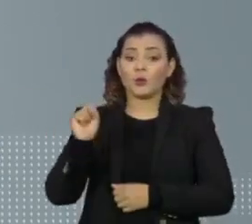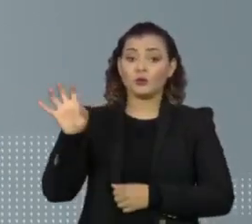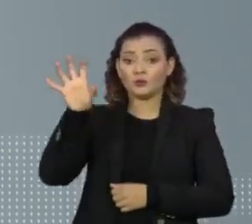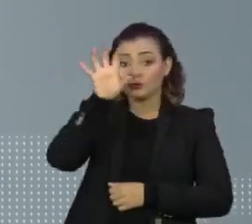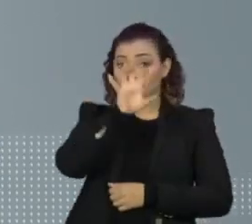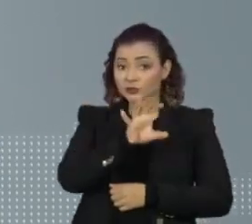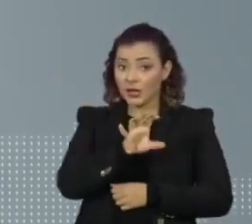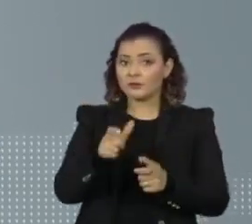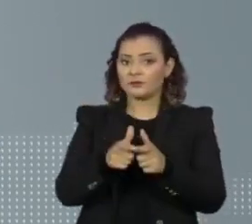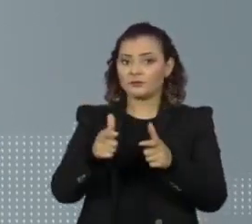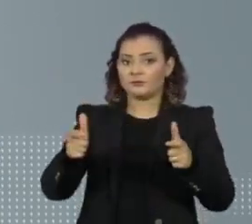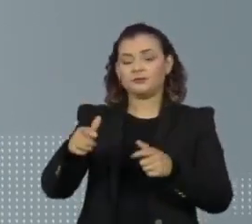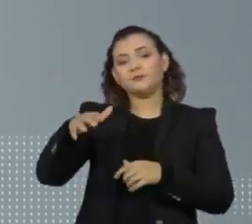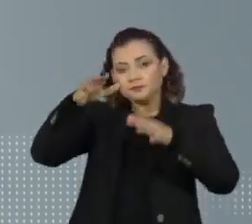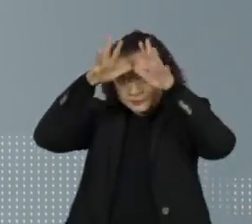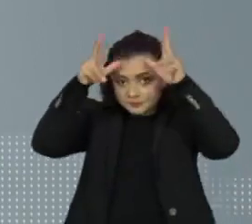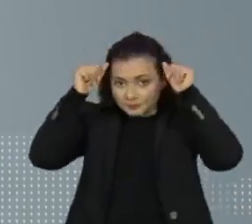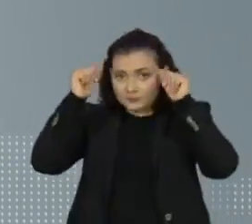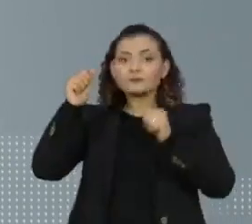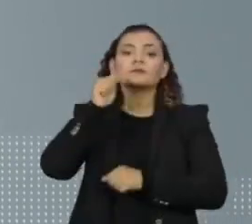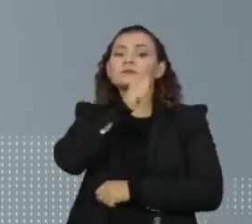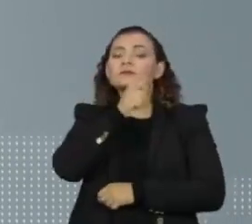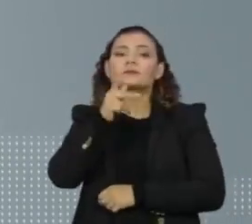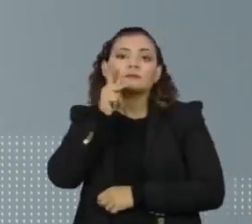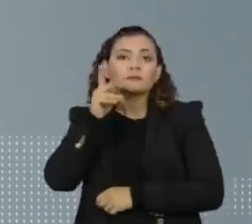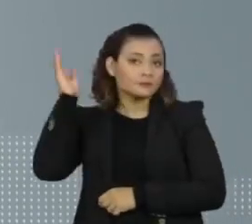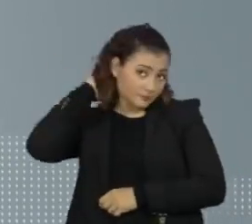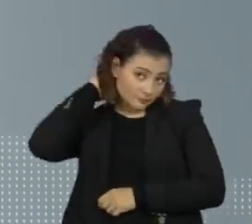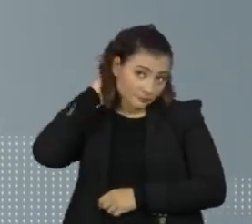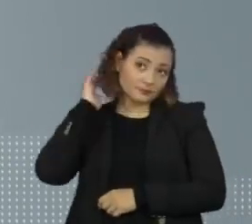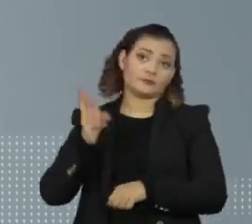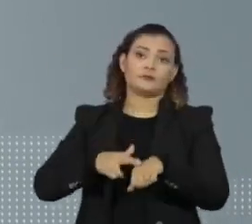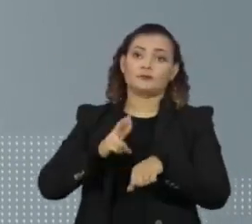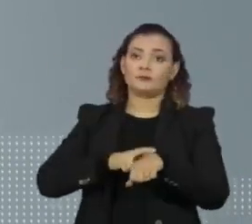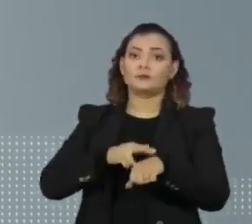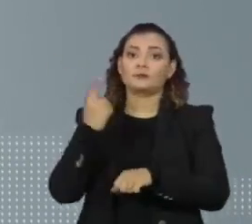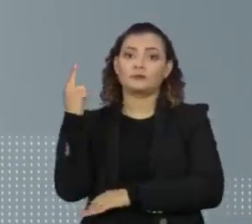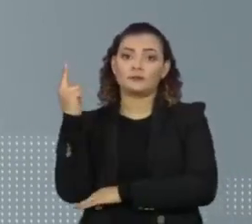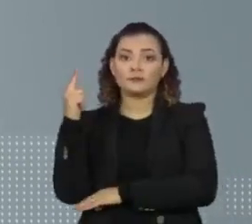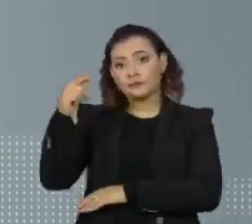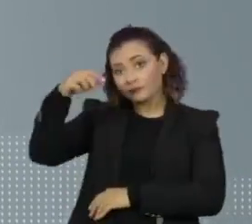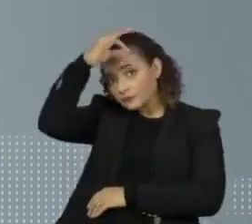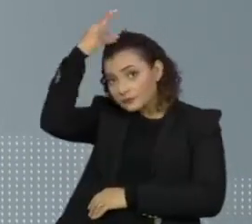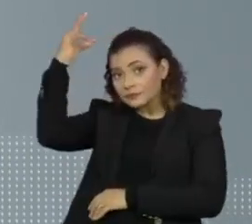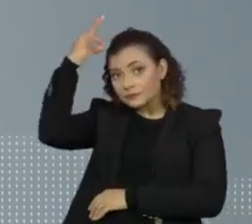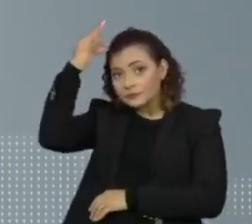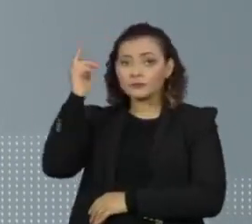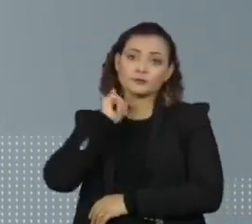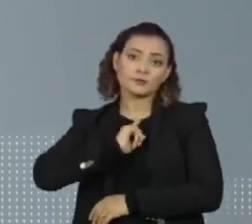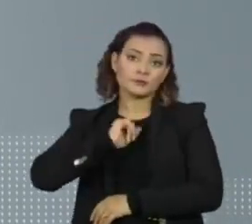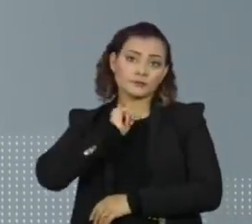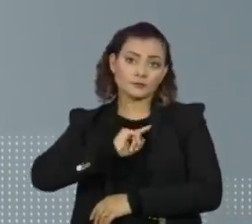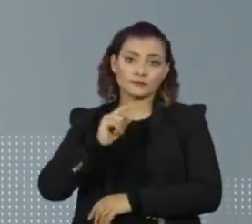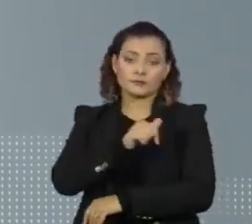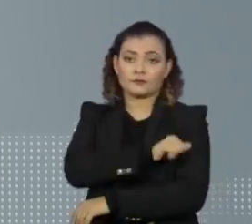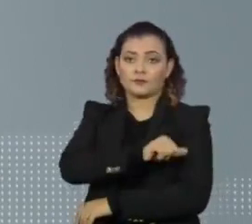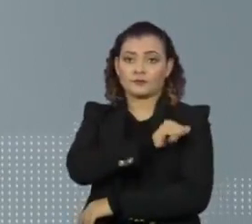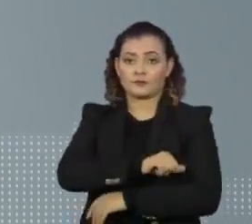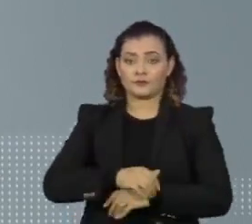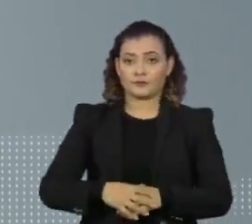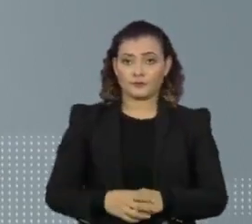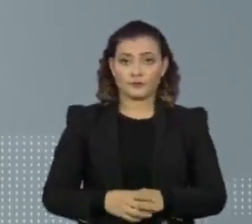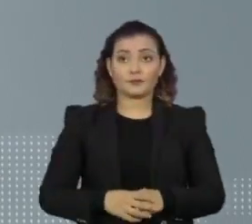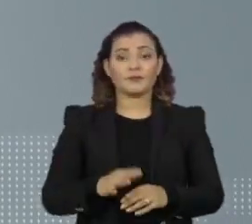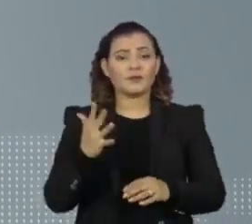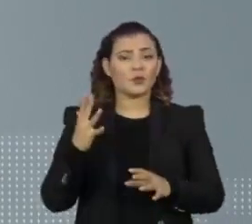com aumento da média. Acre, Amapá, Pará, Roraima, Goiás, Espírito Santo, Minas Gerais e Rio de Janeiro.